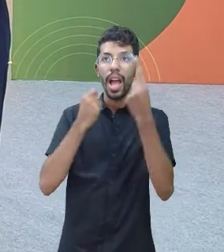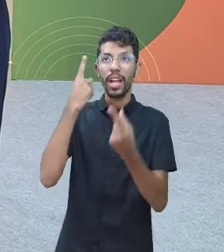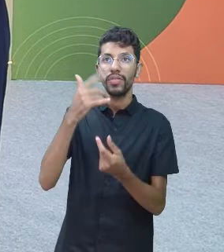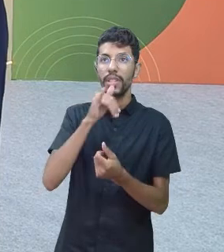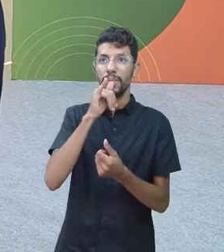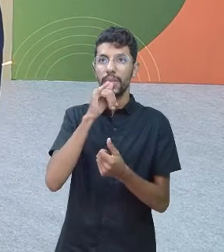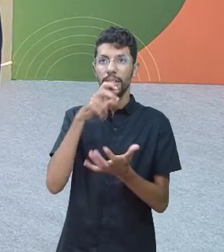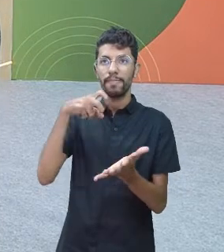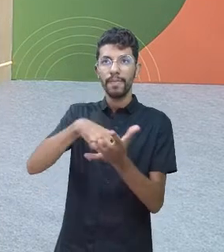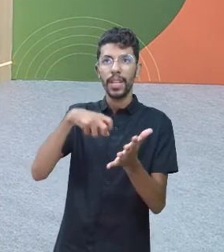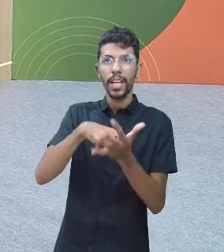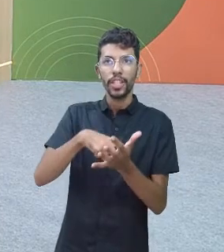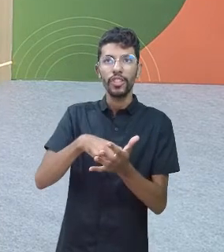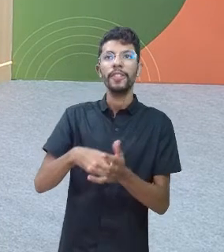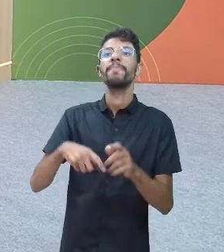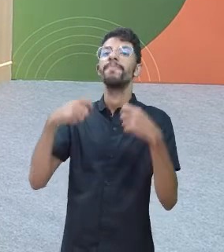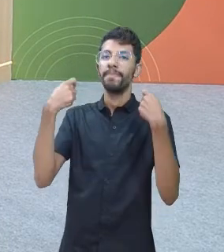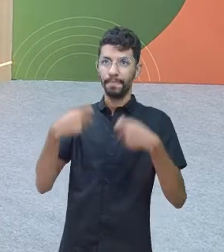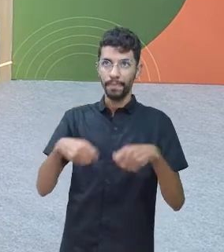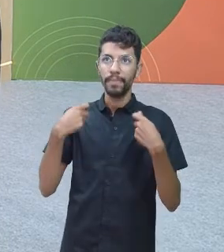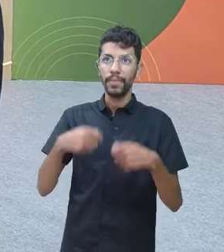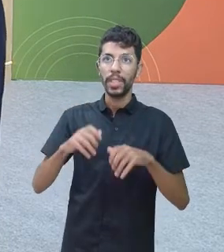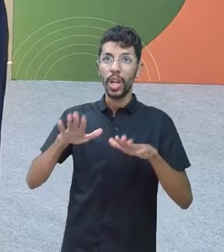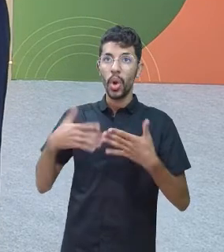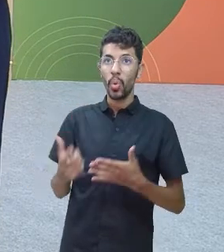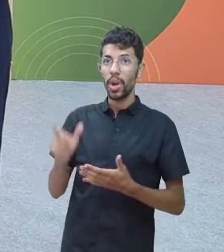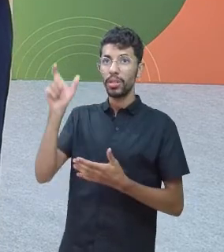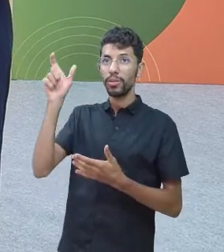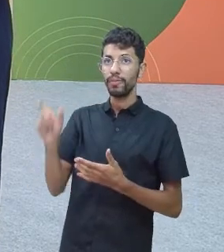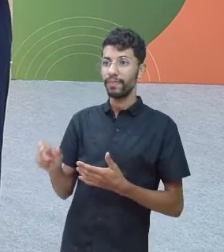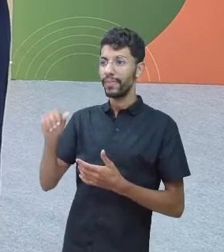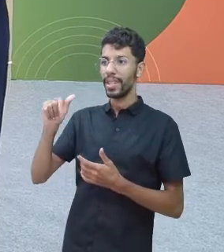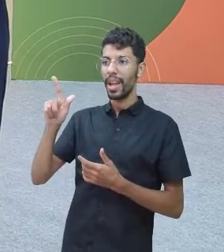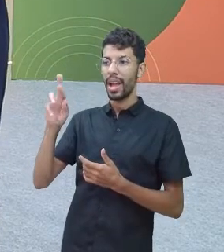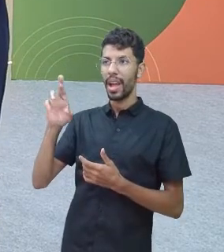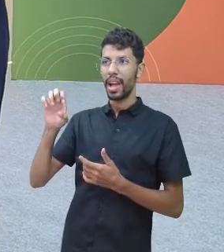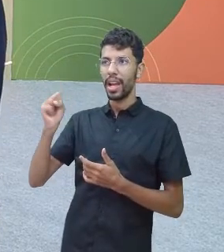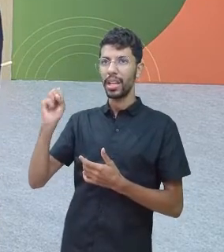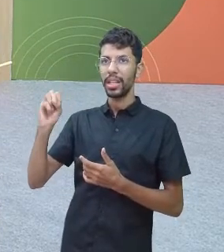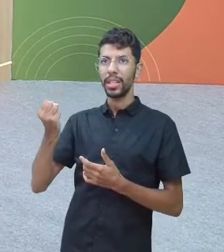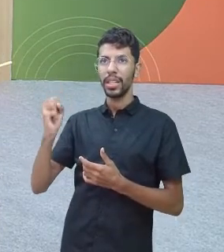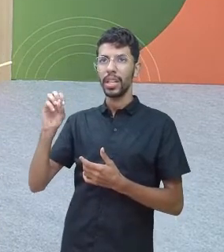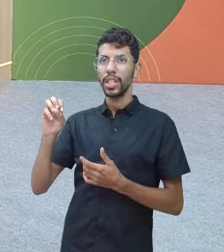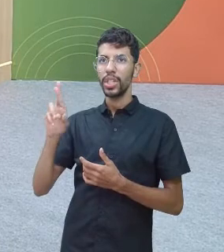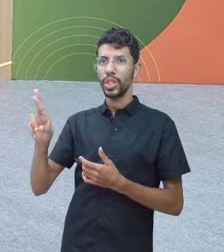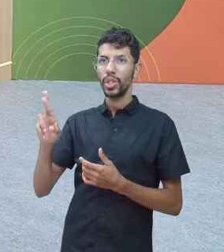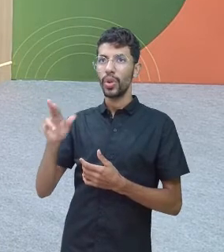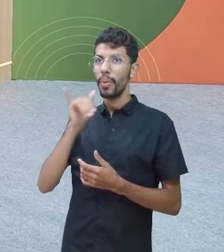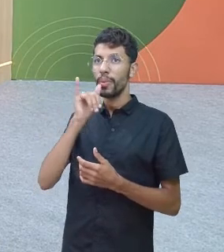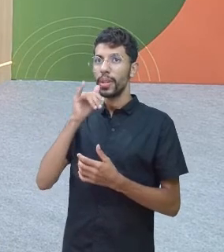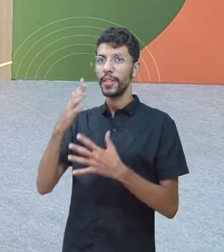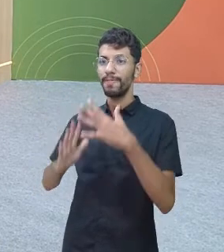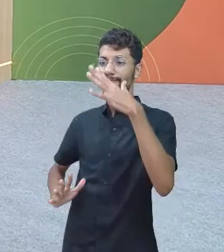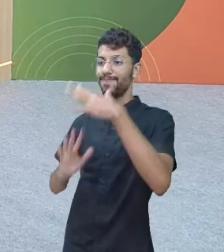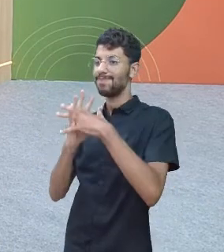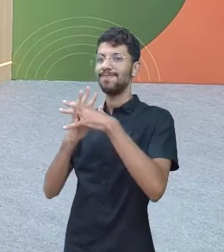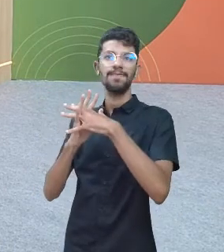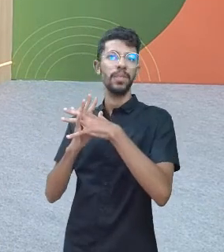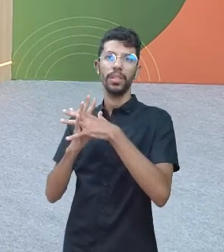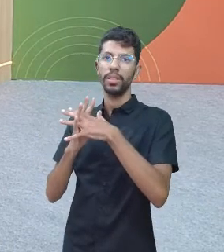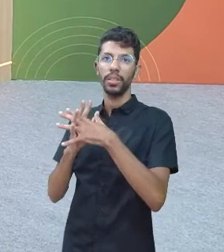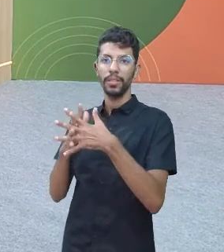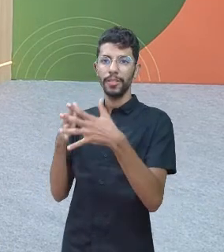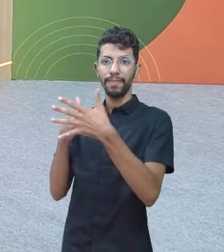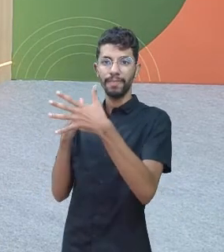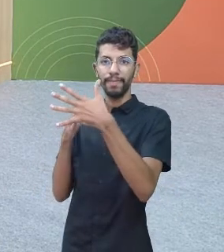agressores são necessárias. Quando estes extrapolam qualquer limite razoável. Porém,